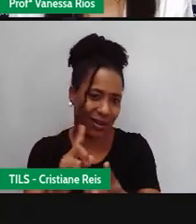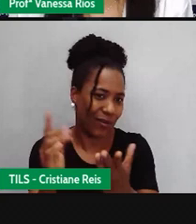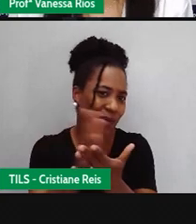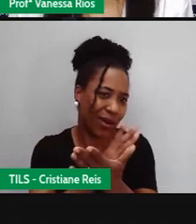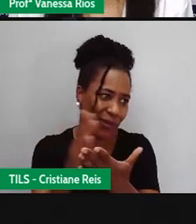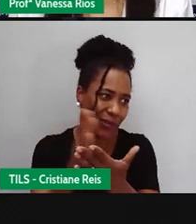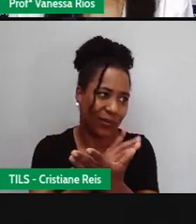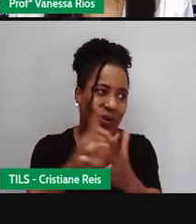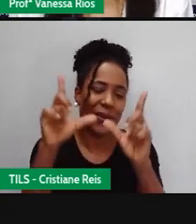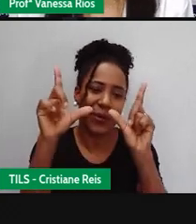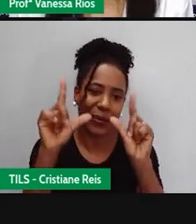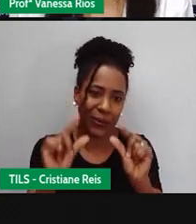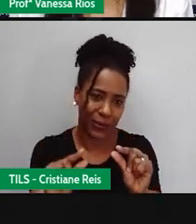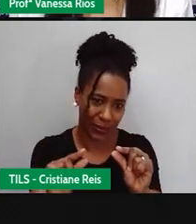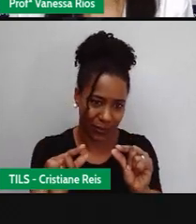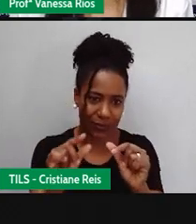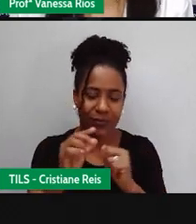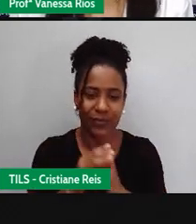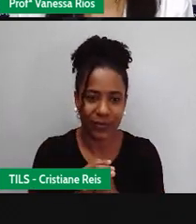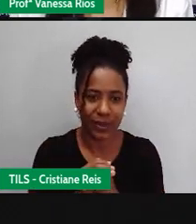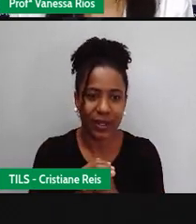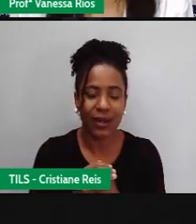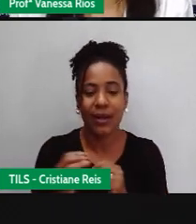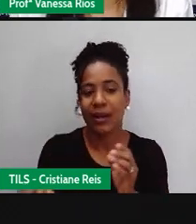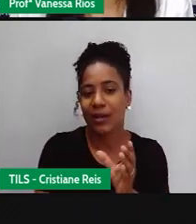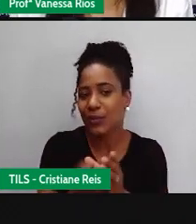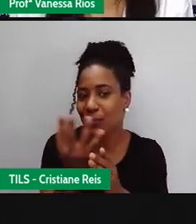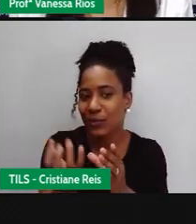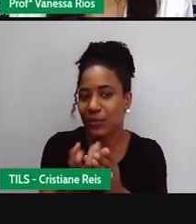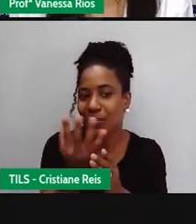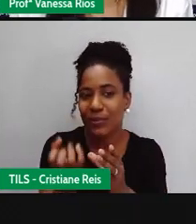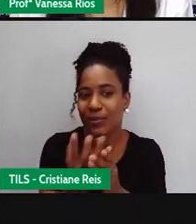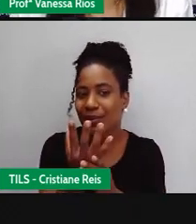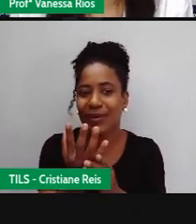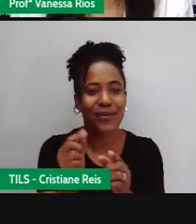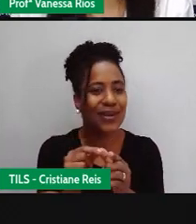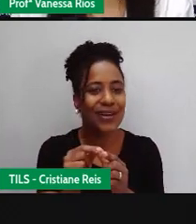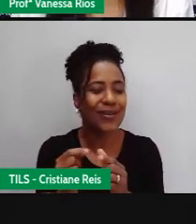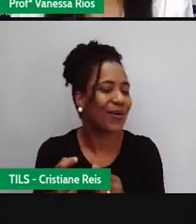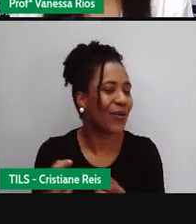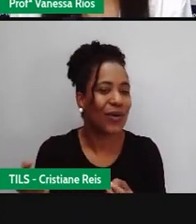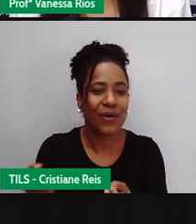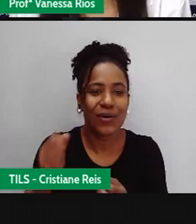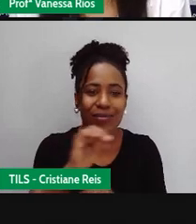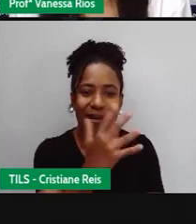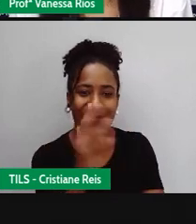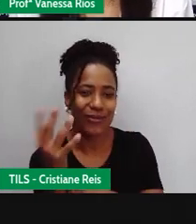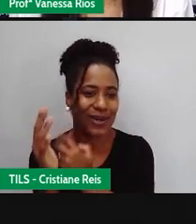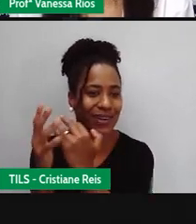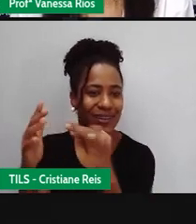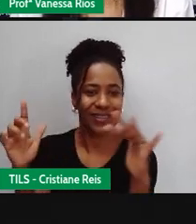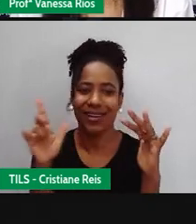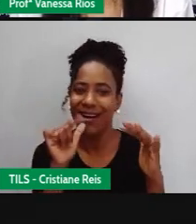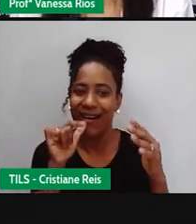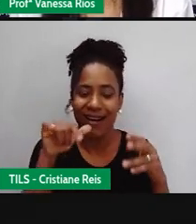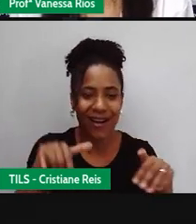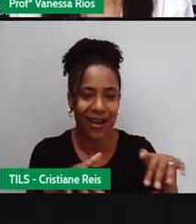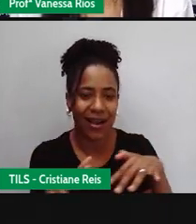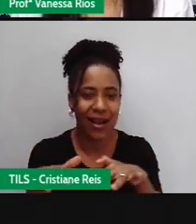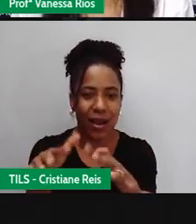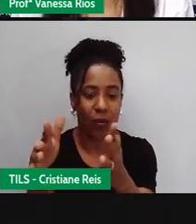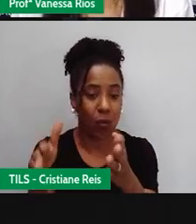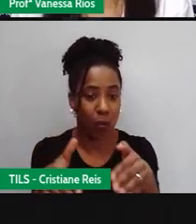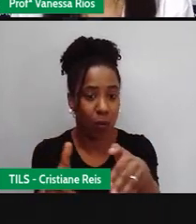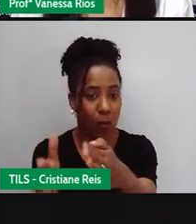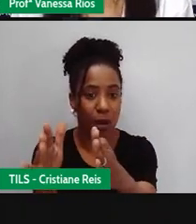renováveis, elas estão ligadas aí aos elementos naturais, que se renovam, né, que não têm um fim. E, pela própria